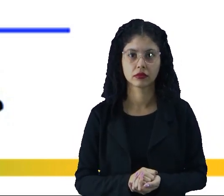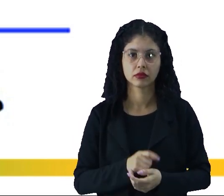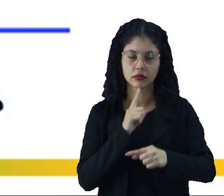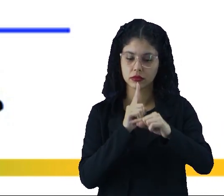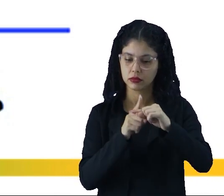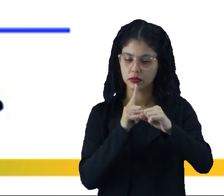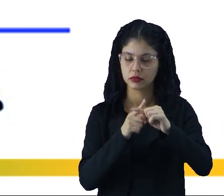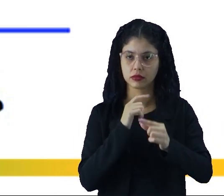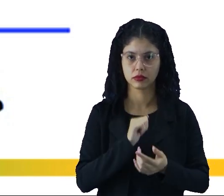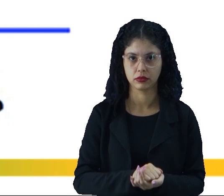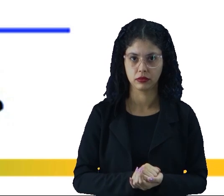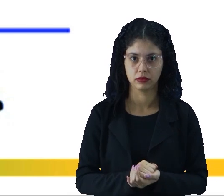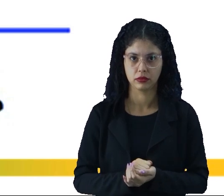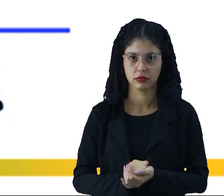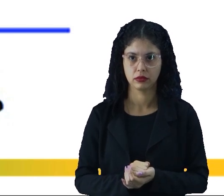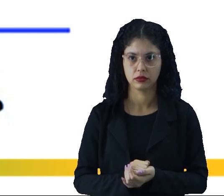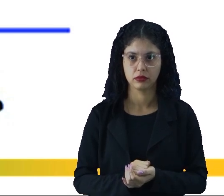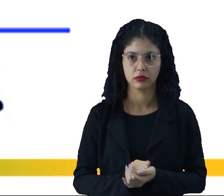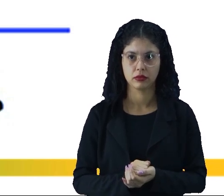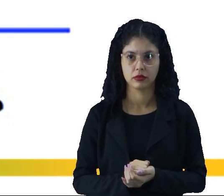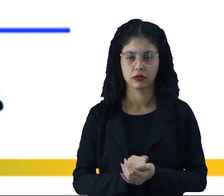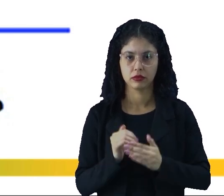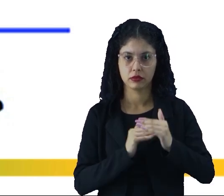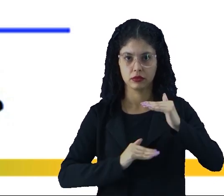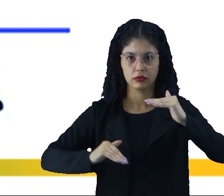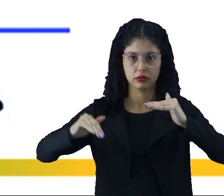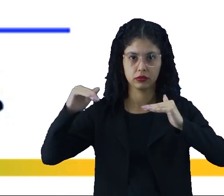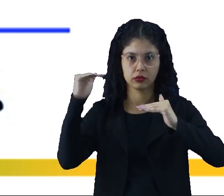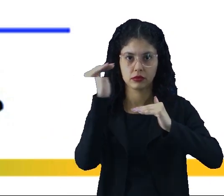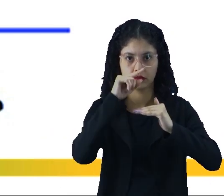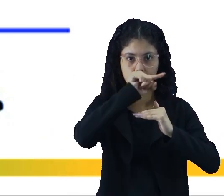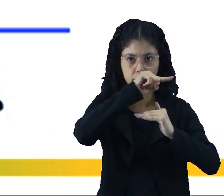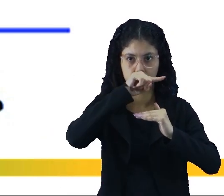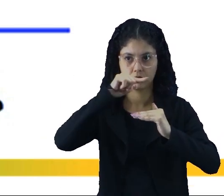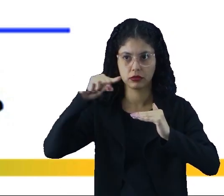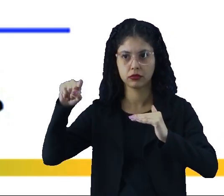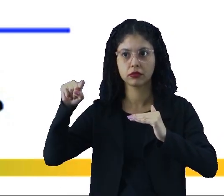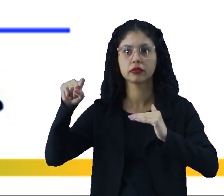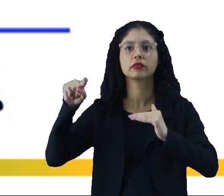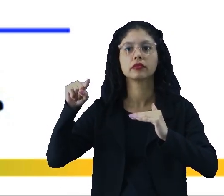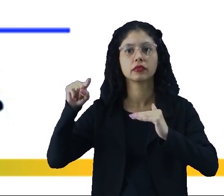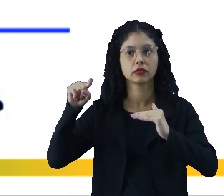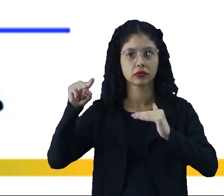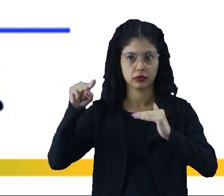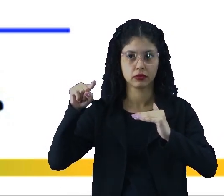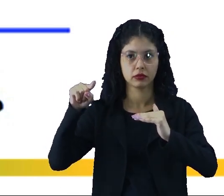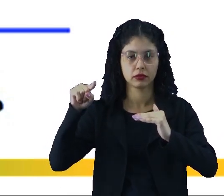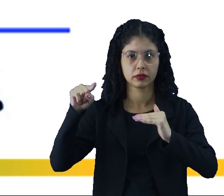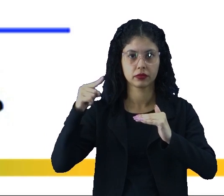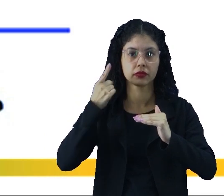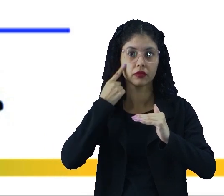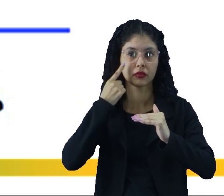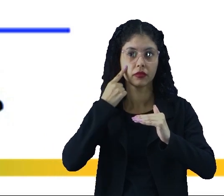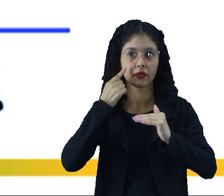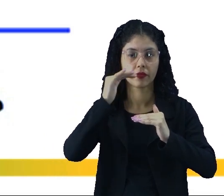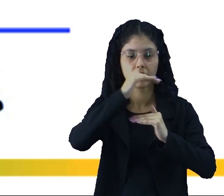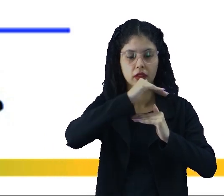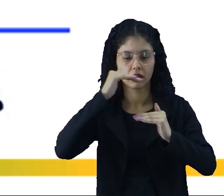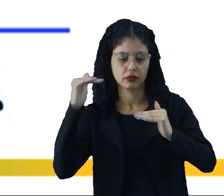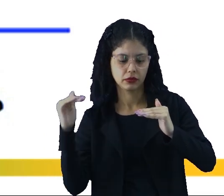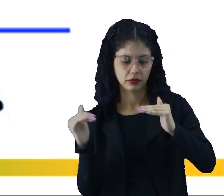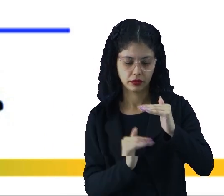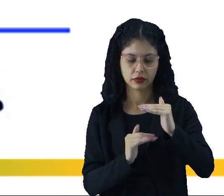positiva, a reta fica acima da reta do T. Já o do retrógrado, né? Vocês podem ver que a reta fica